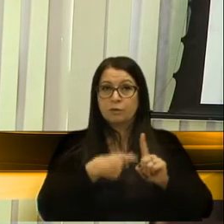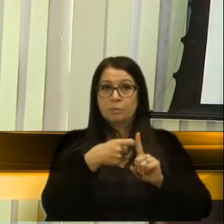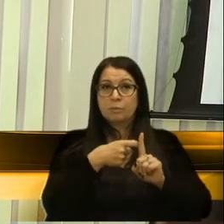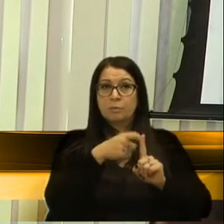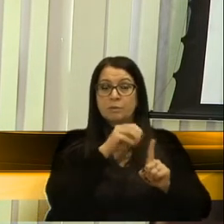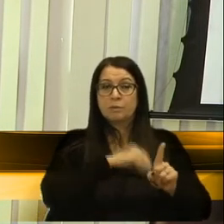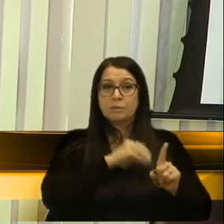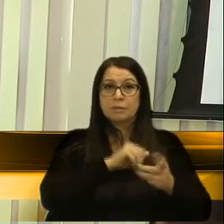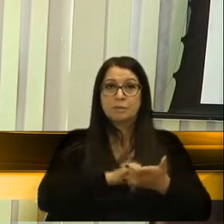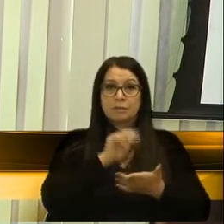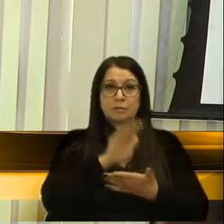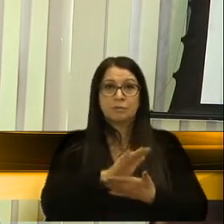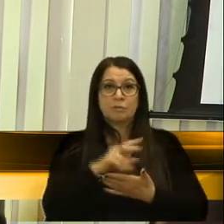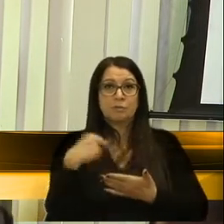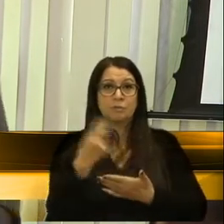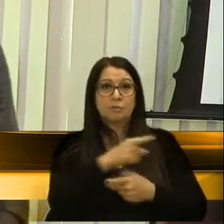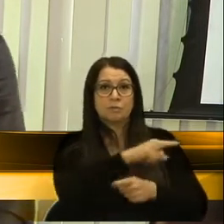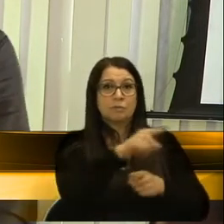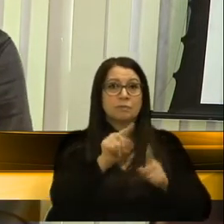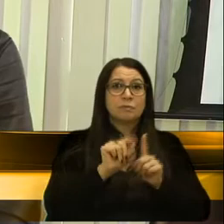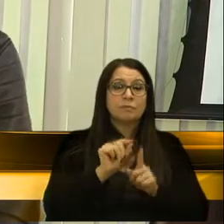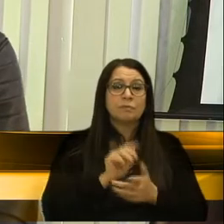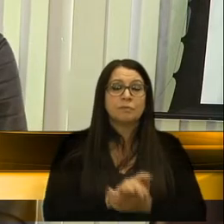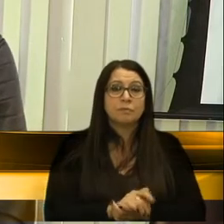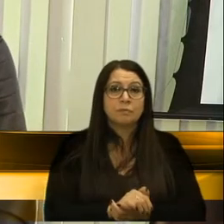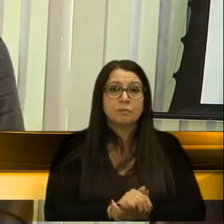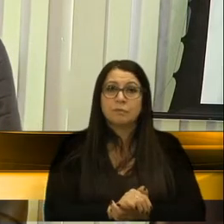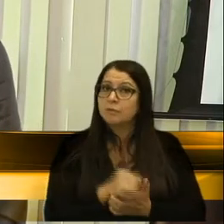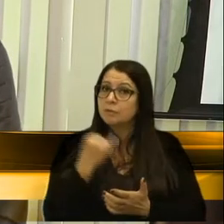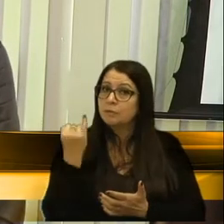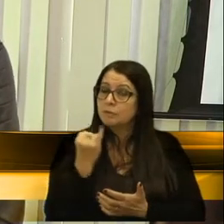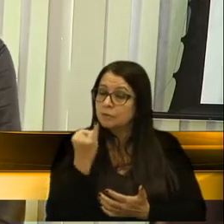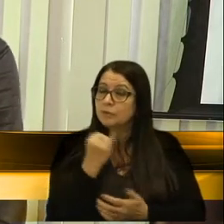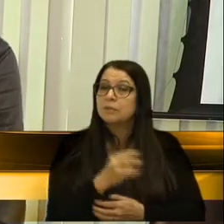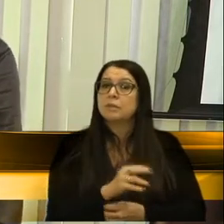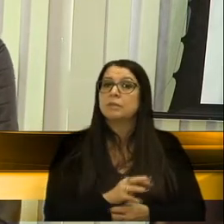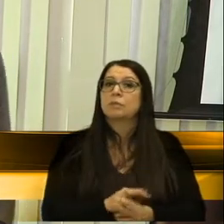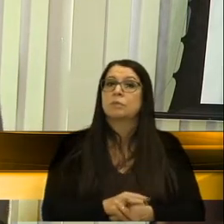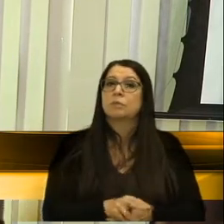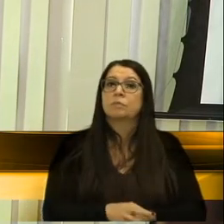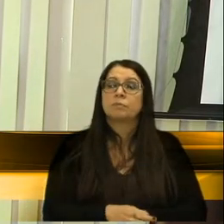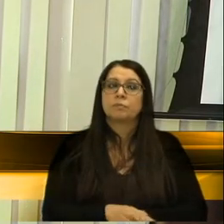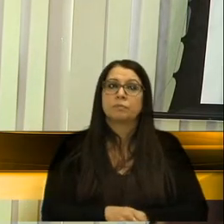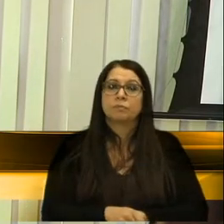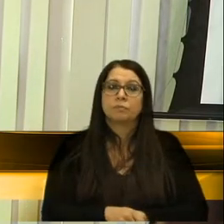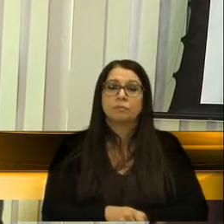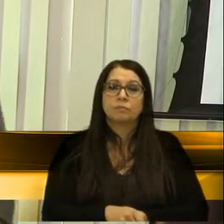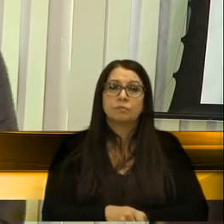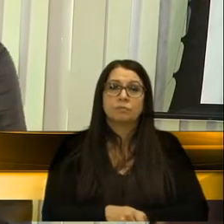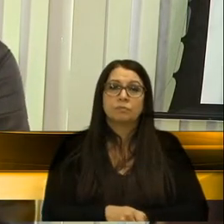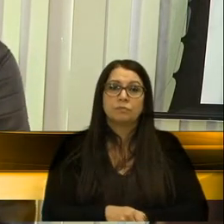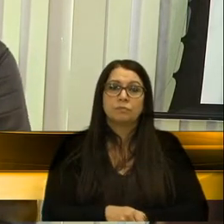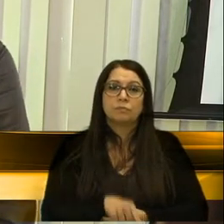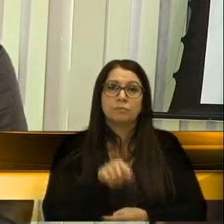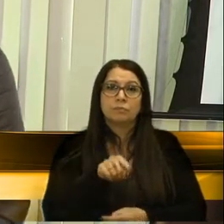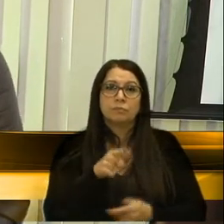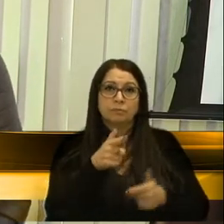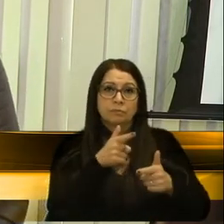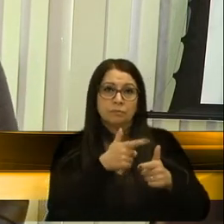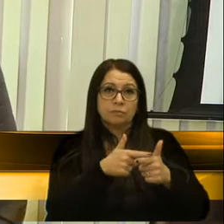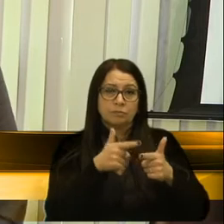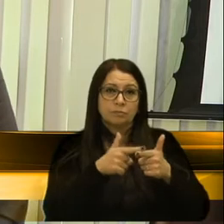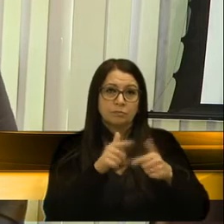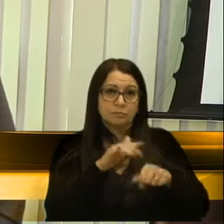salário, nós temos comprado essas coisas. Essencial. Agora, quanto a esse problema dessa